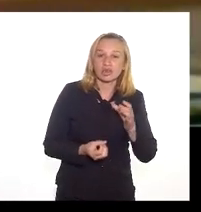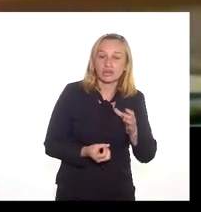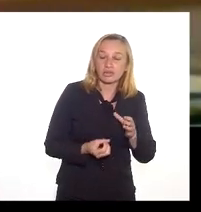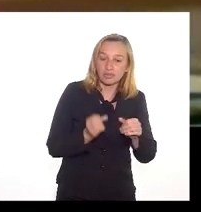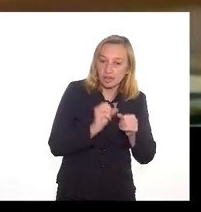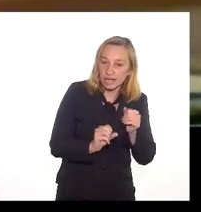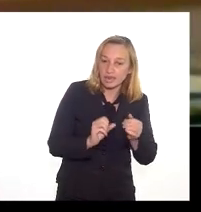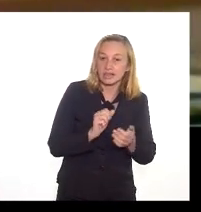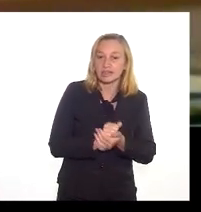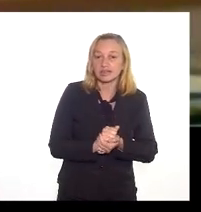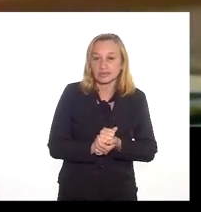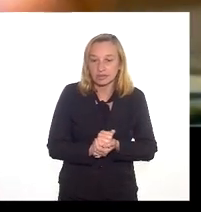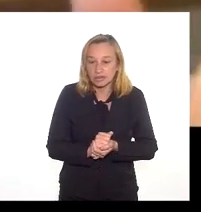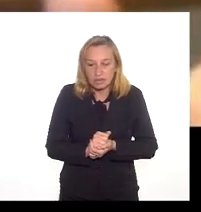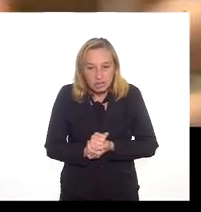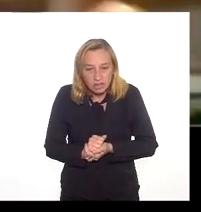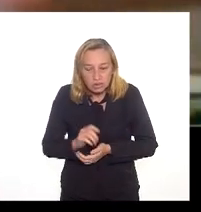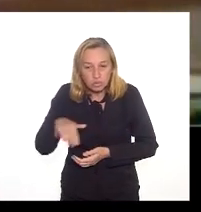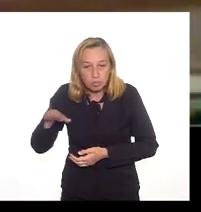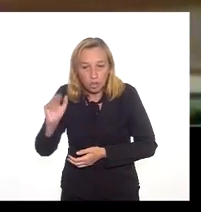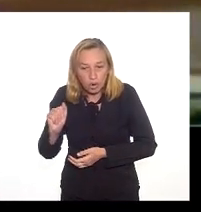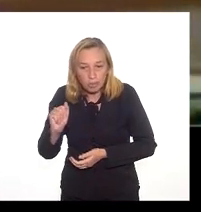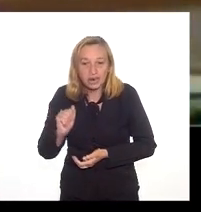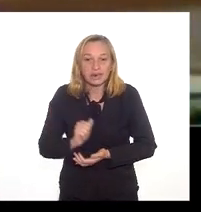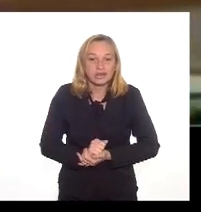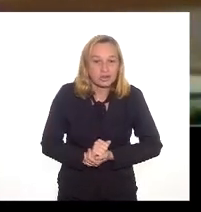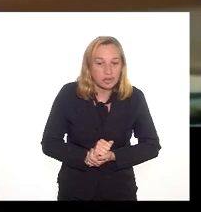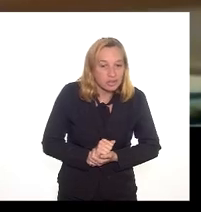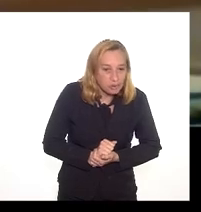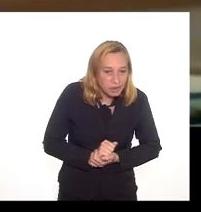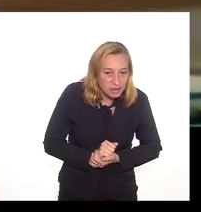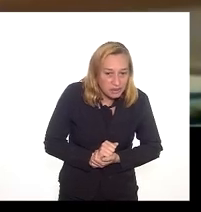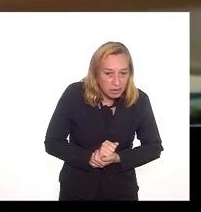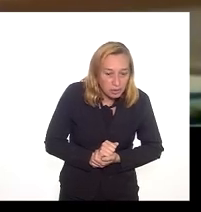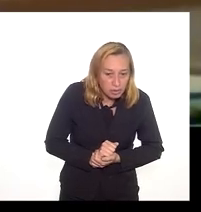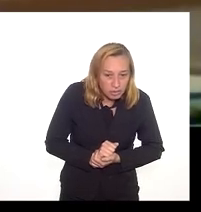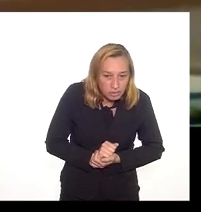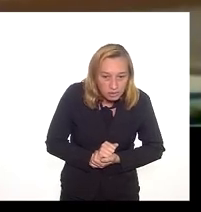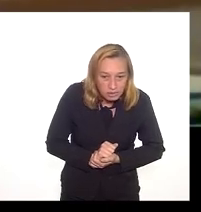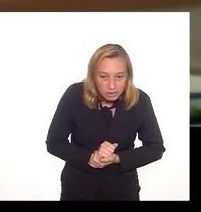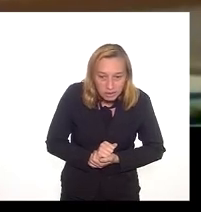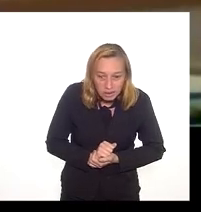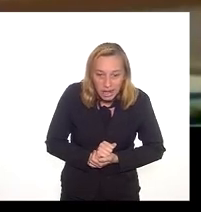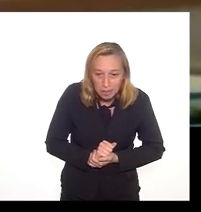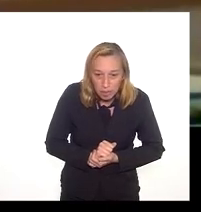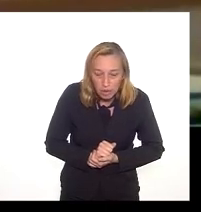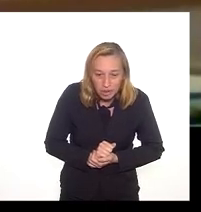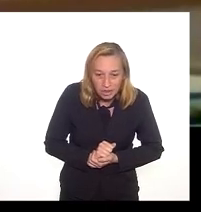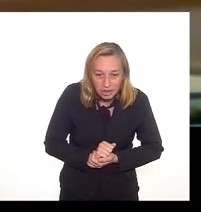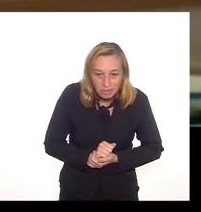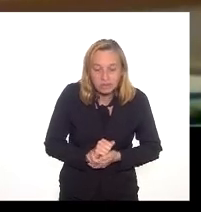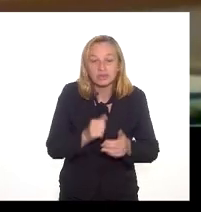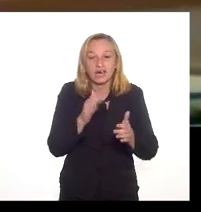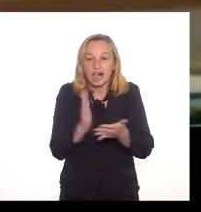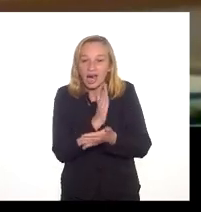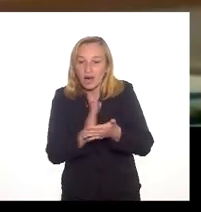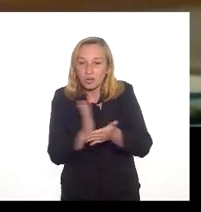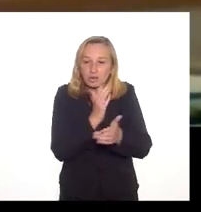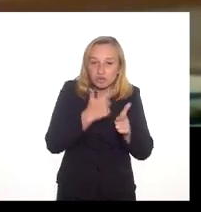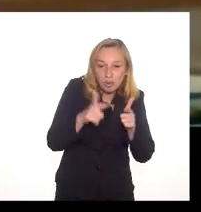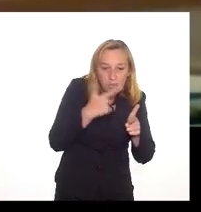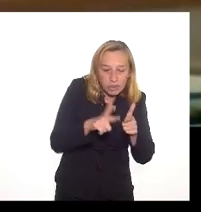sobre o campo do bomba que foi transmitido e está disponível no YouTube em que alguns problemas ficaram muito